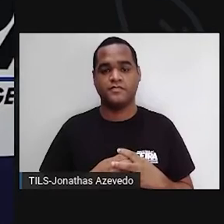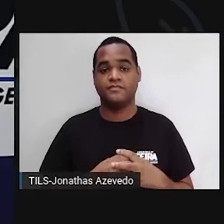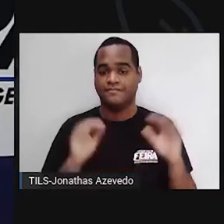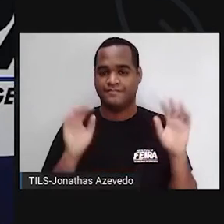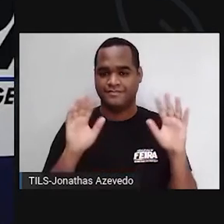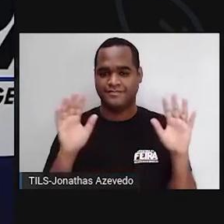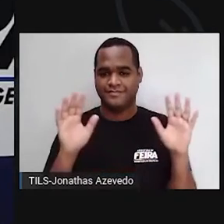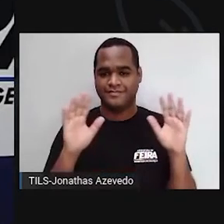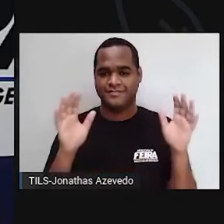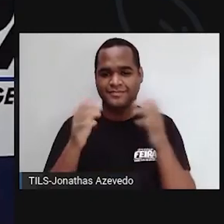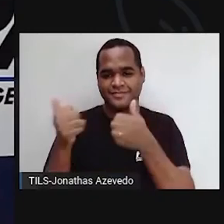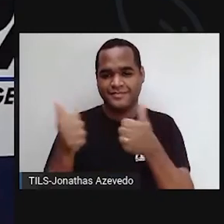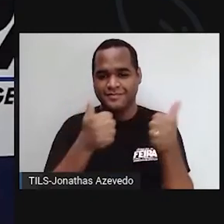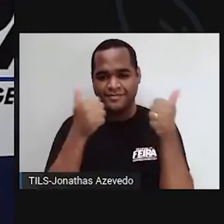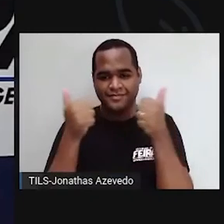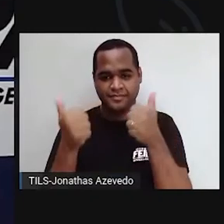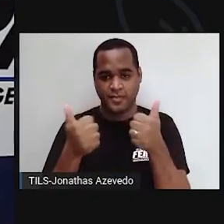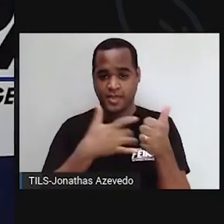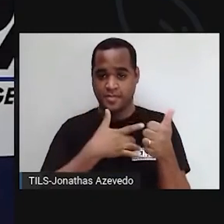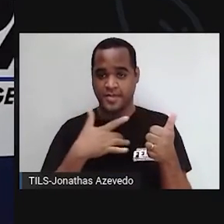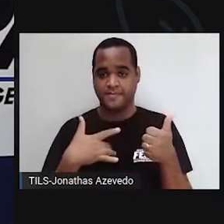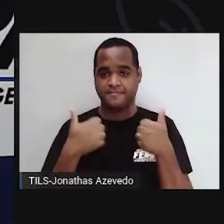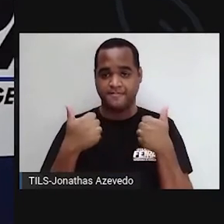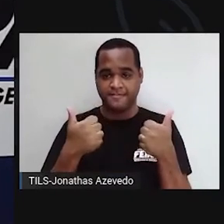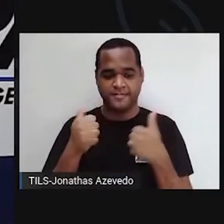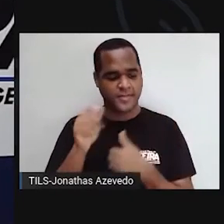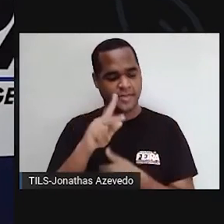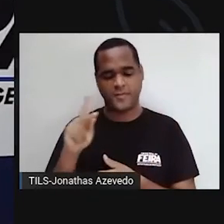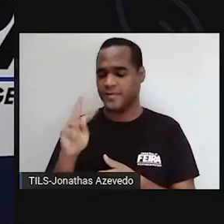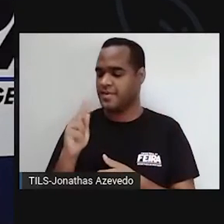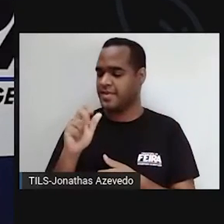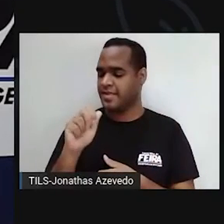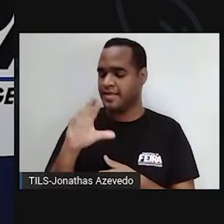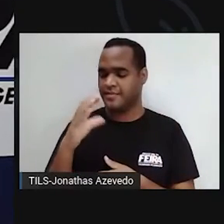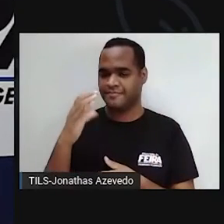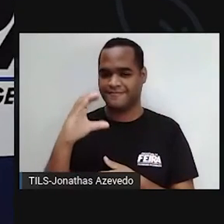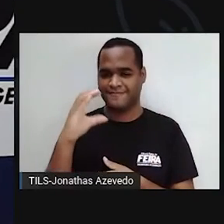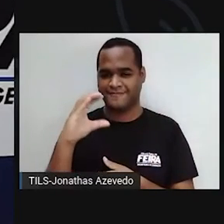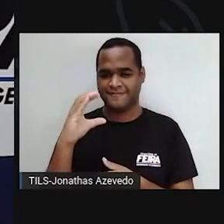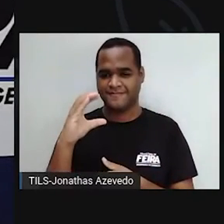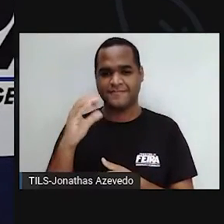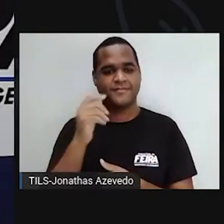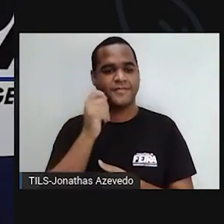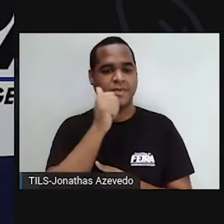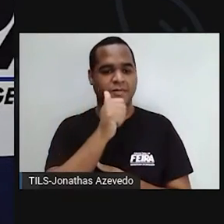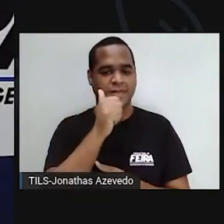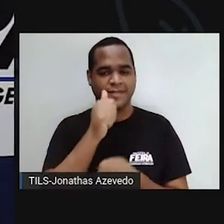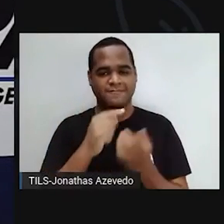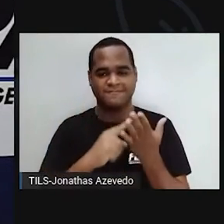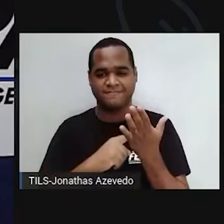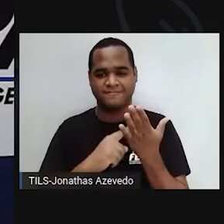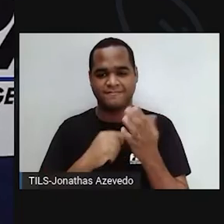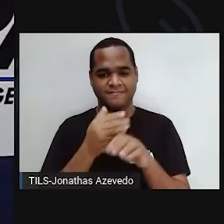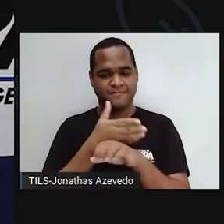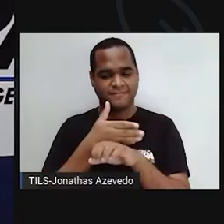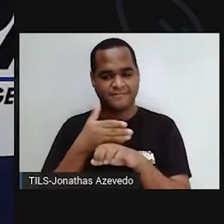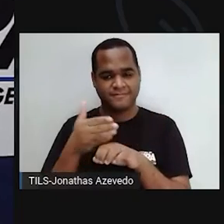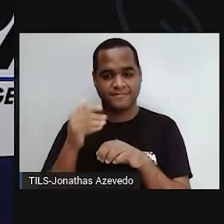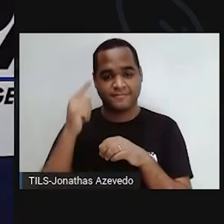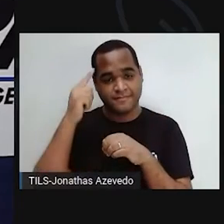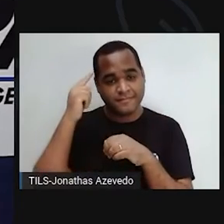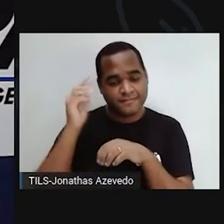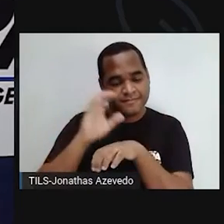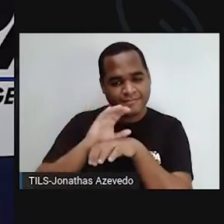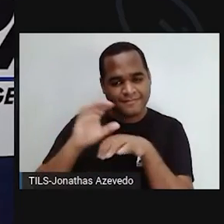Olá pessoal, tudo bem com vocês? Eu sou a professora Taira Santos de Ciências, sou mulher de pele clara, tenho cabelo de castanho